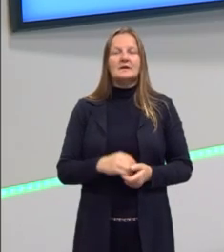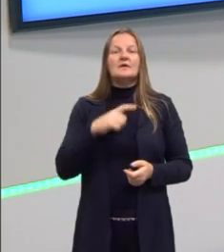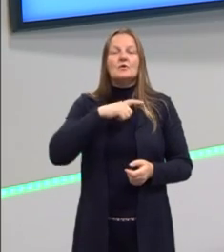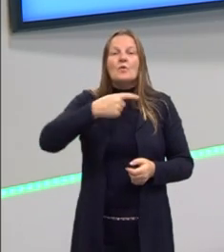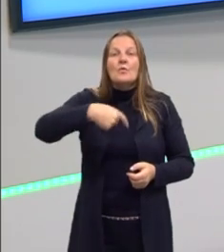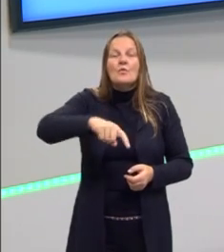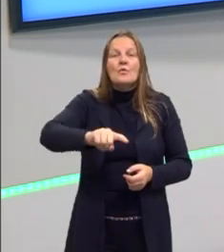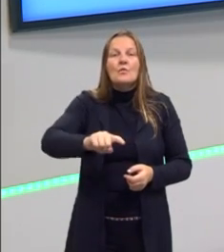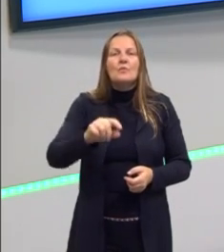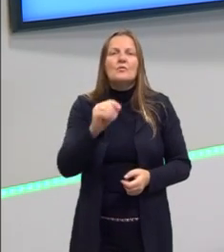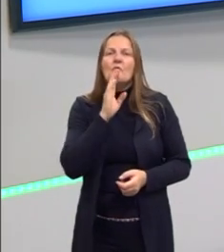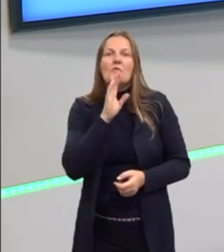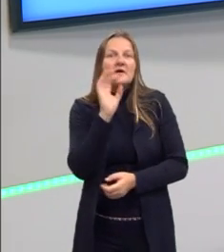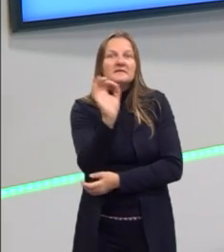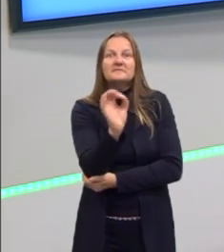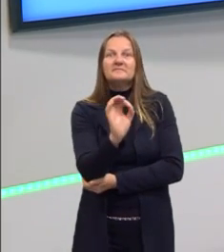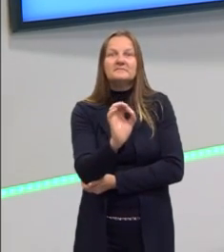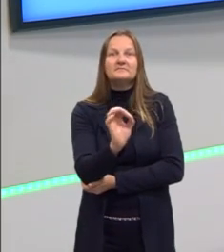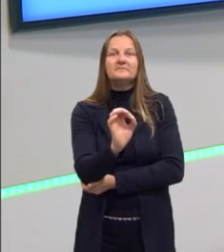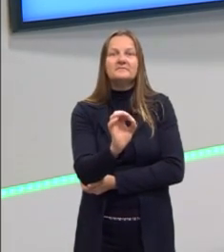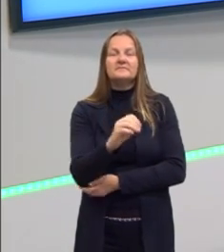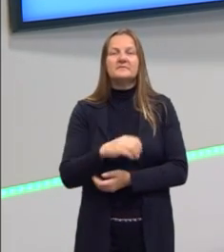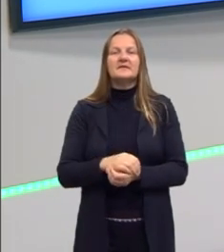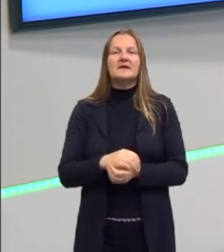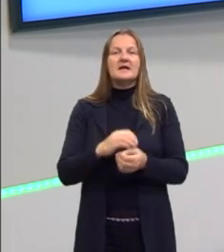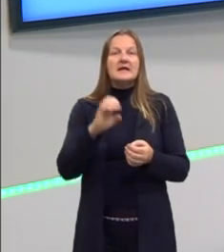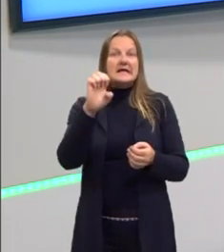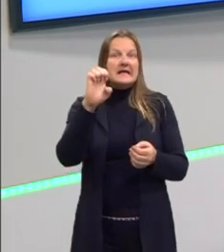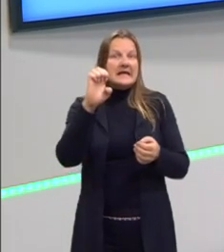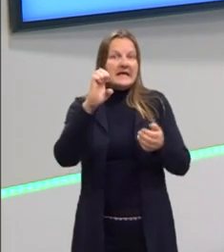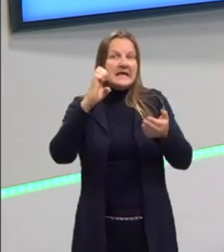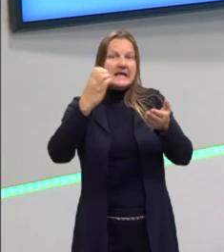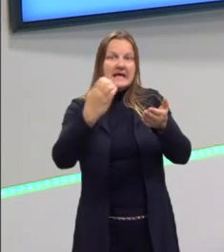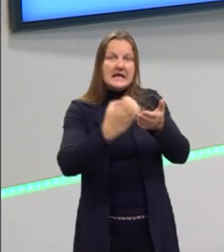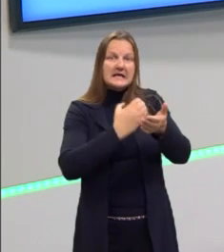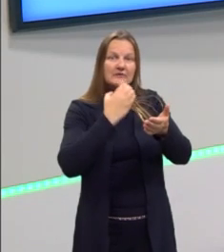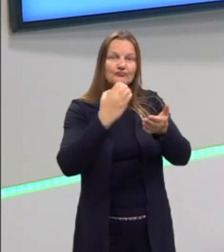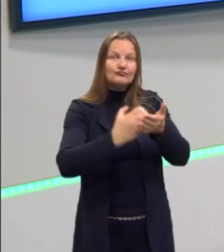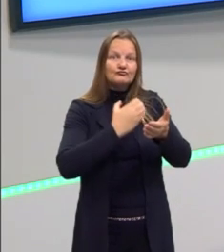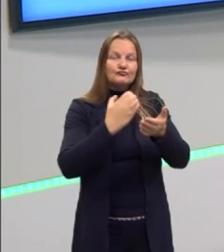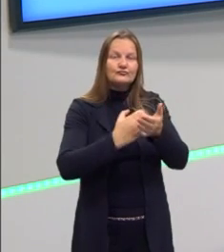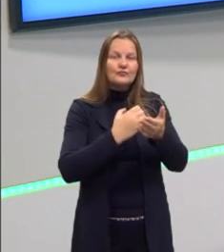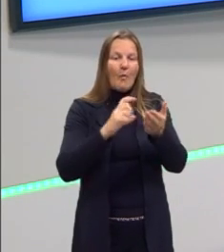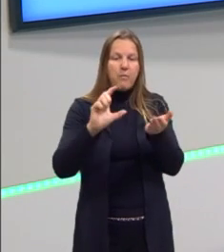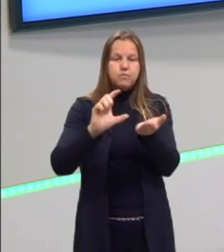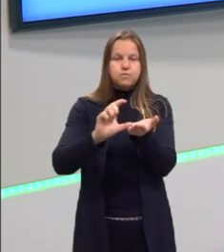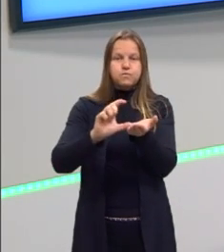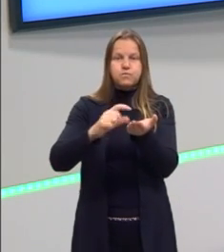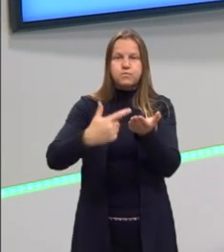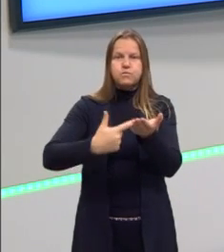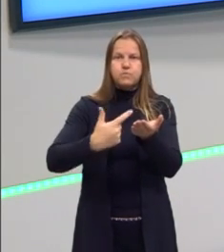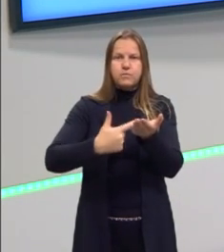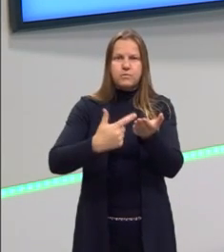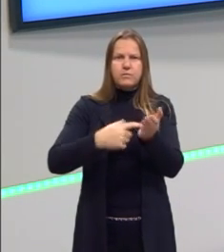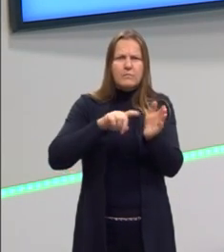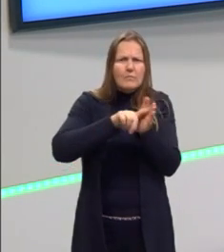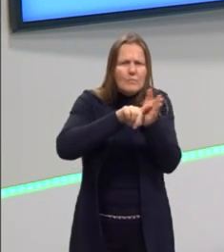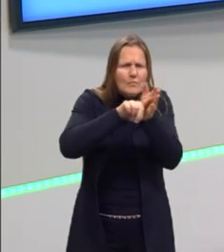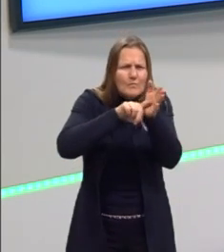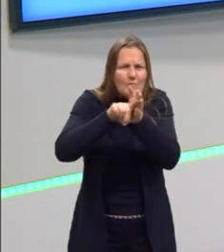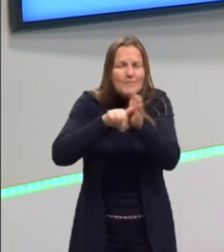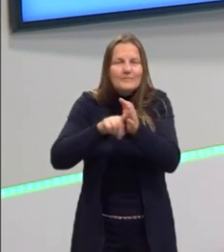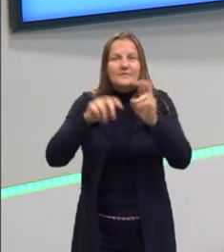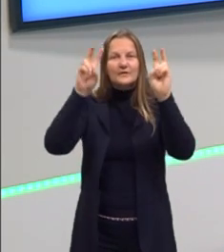aquilo que talvez vocês não conheçam hoje, que são as enciclopédias, que eram livros onde a gente pesquisava sobre um